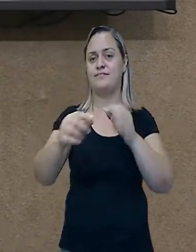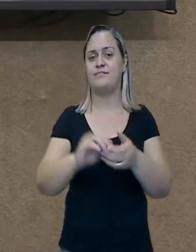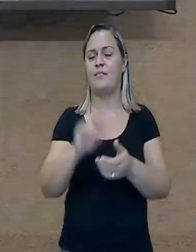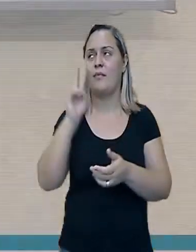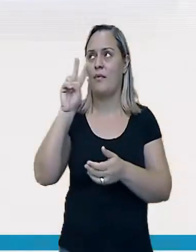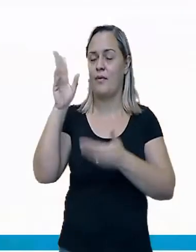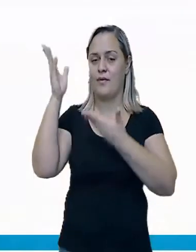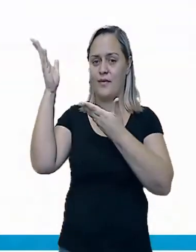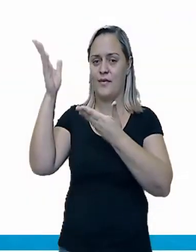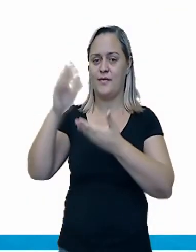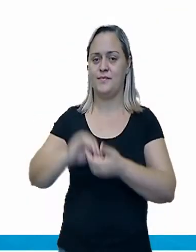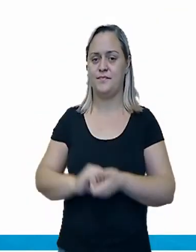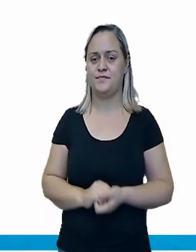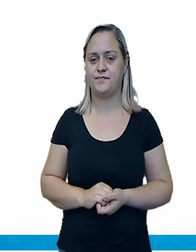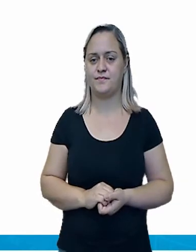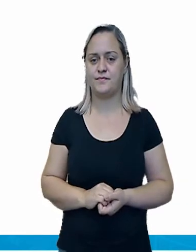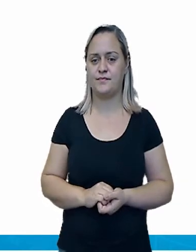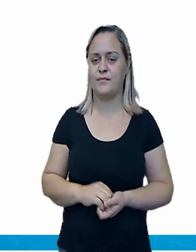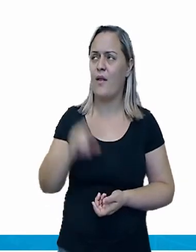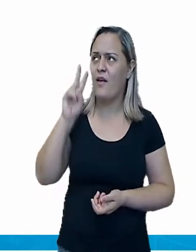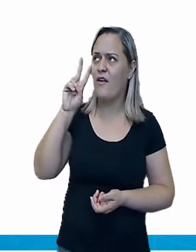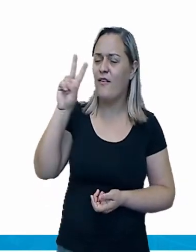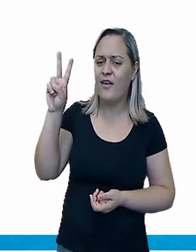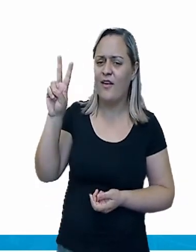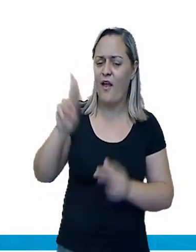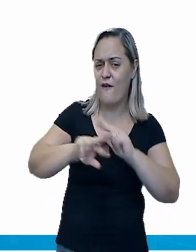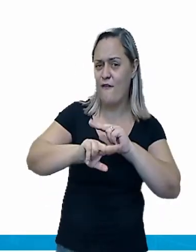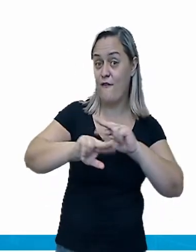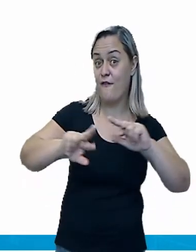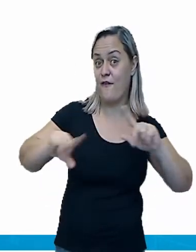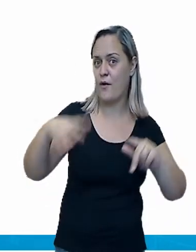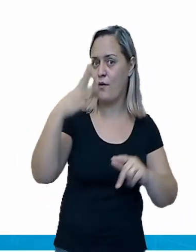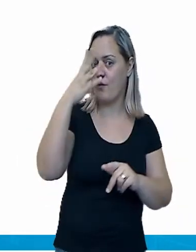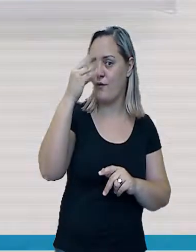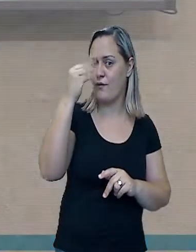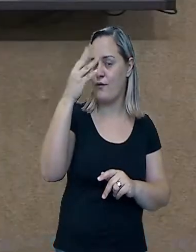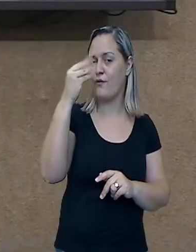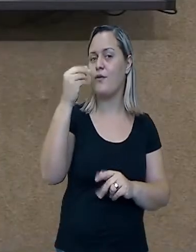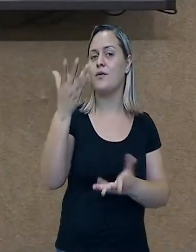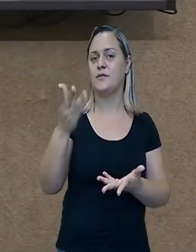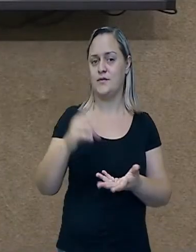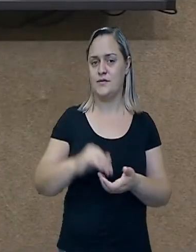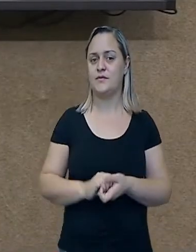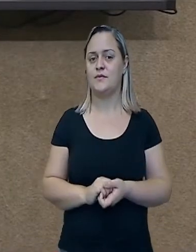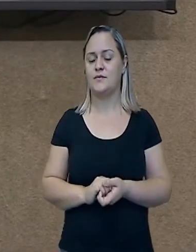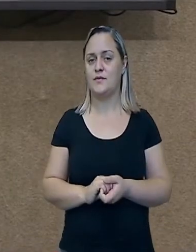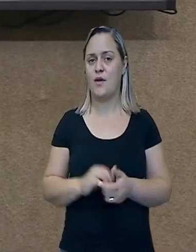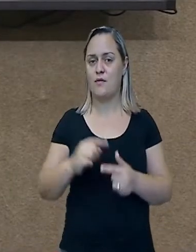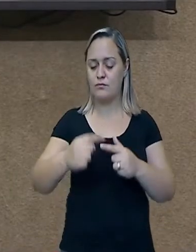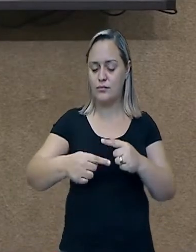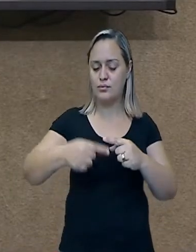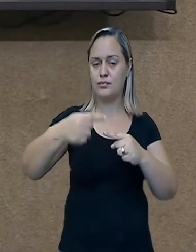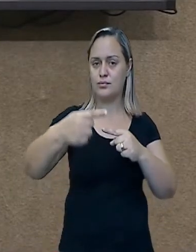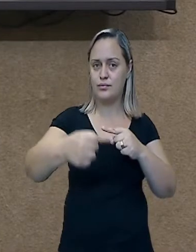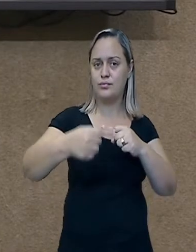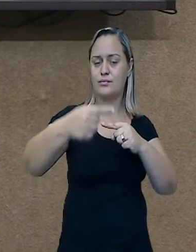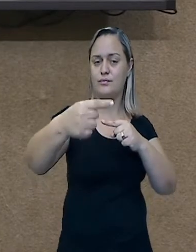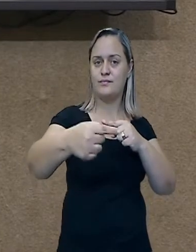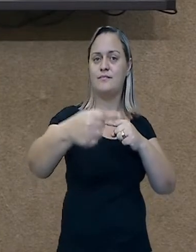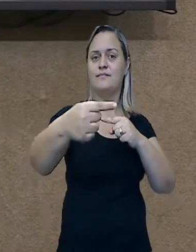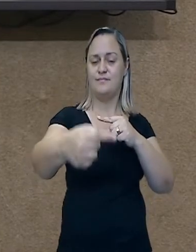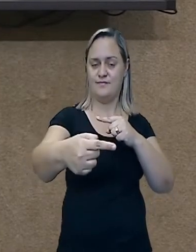Aquele aqui, tá vendo? Olha o rolinho. Ele vem ali. A medida que vai tirando as fotos, ele vai enrolando do outro lado.